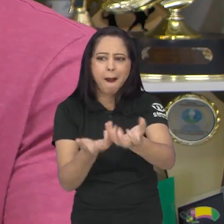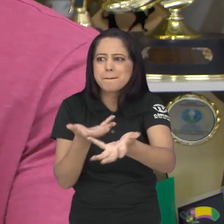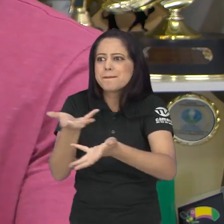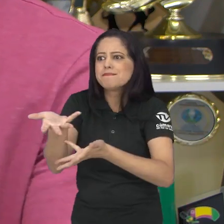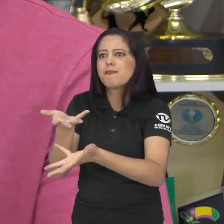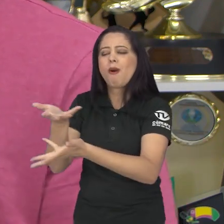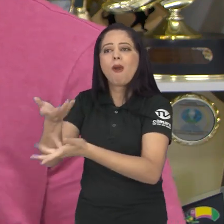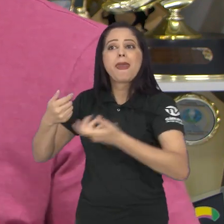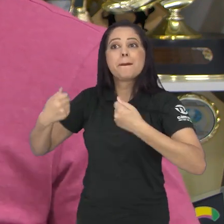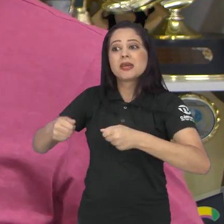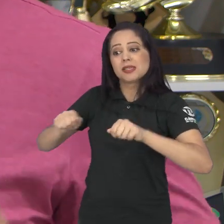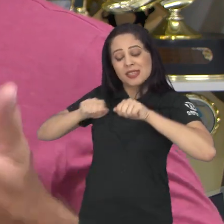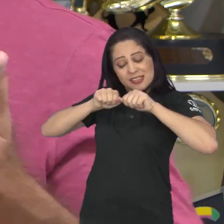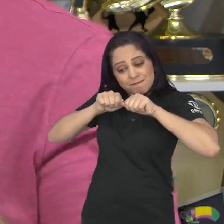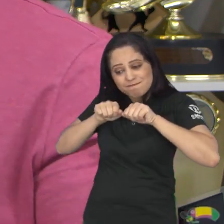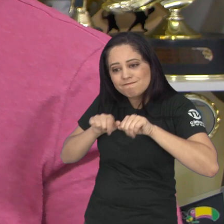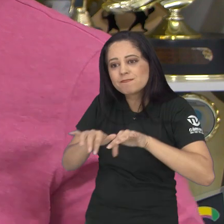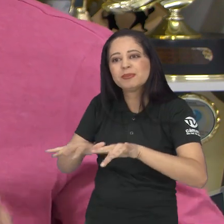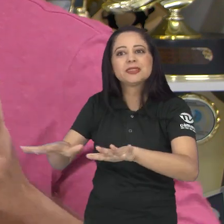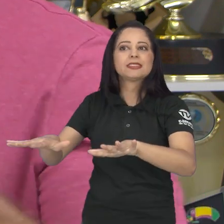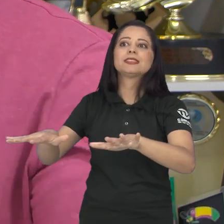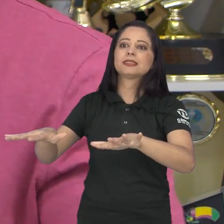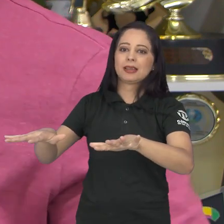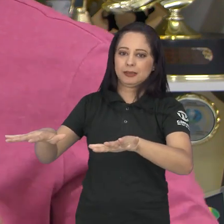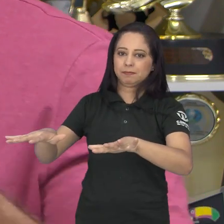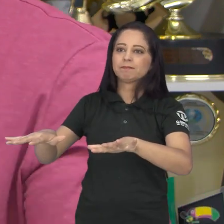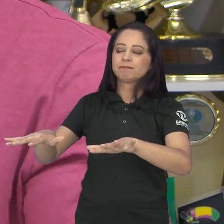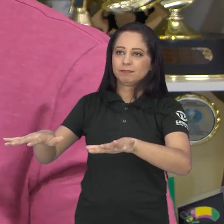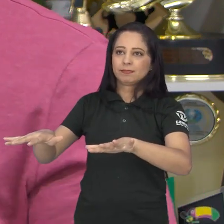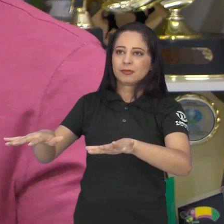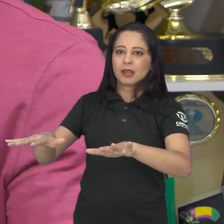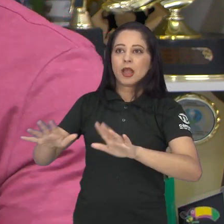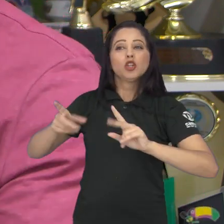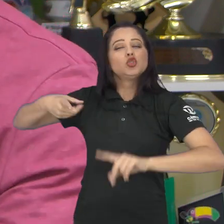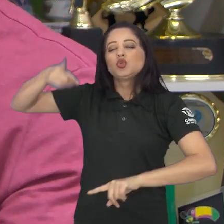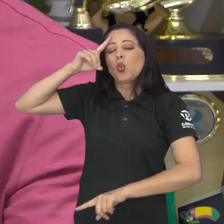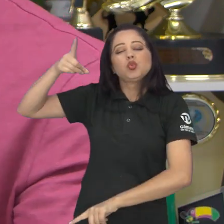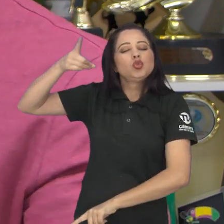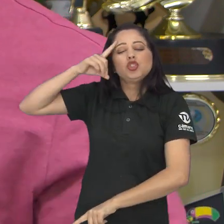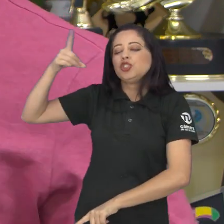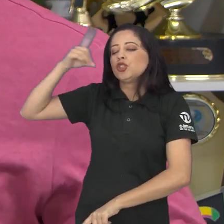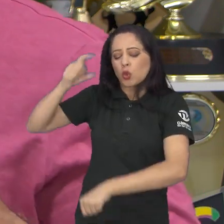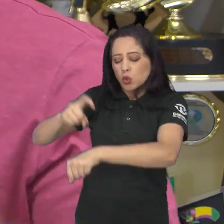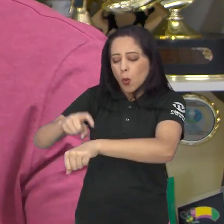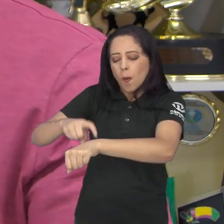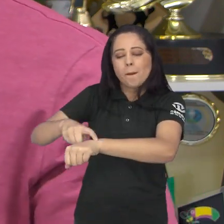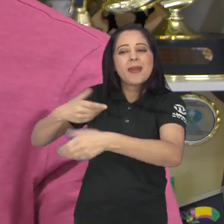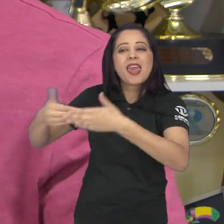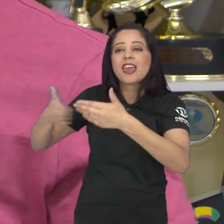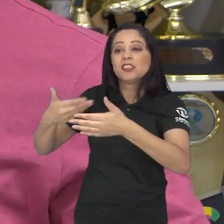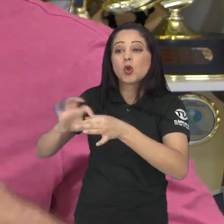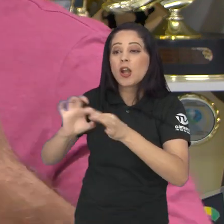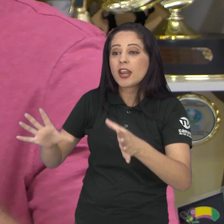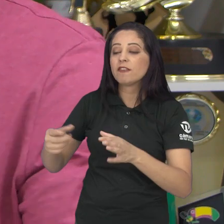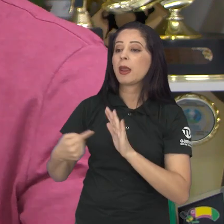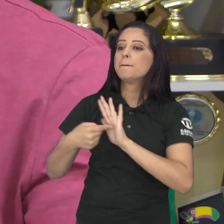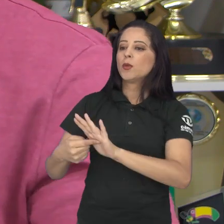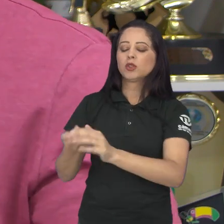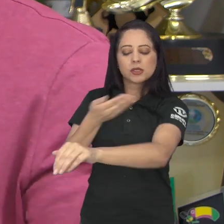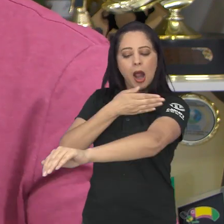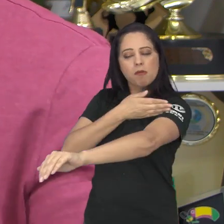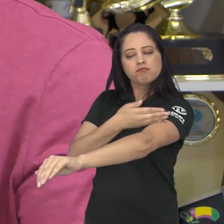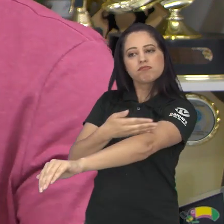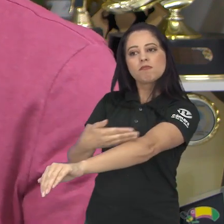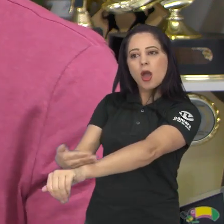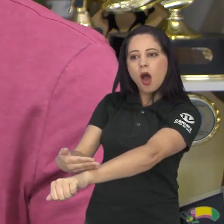o apoio um com o outro. E a gente tem que fazer isso gerar cada vez mais. Não é que uma vez isso vai acontecer, mas a todo dia, a todo momento,